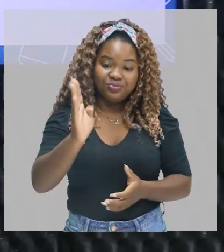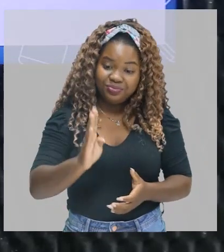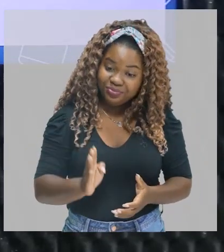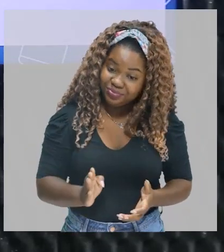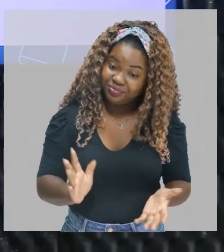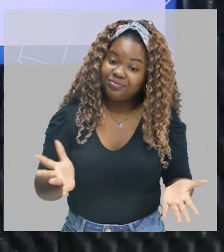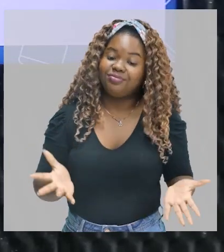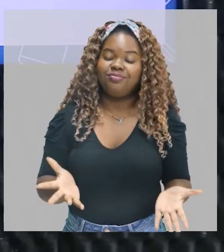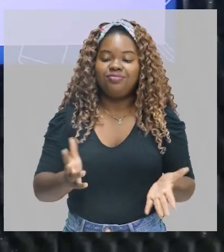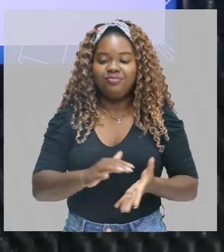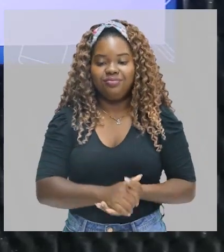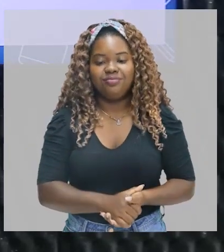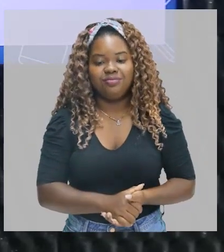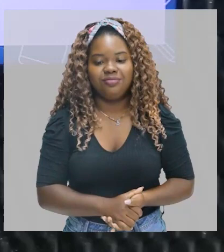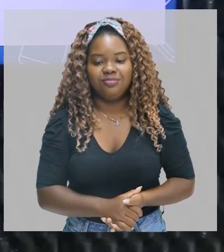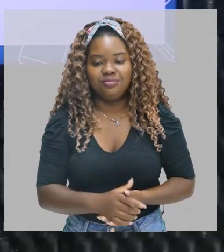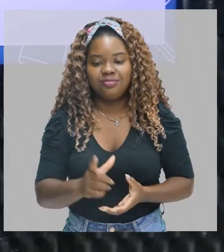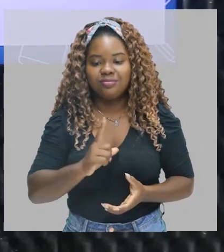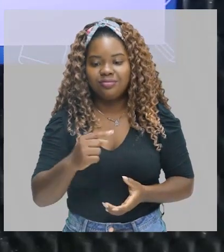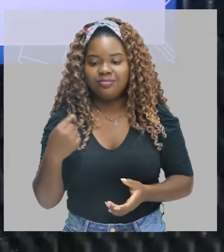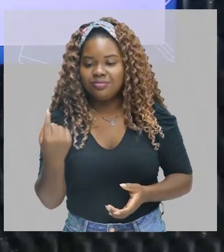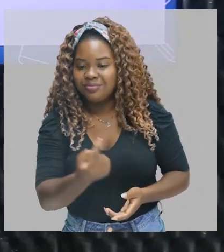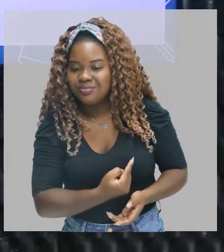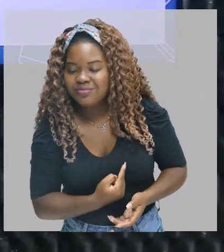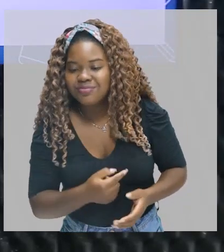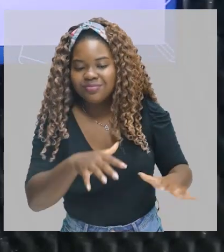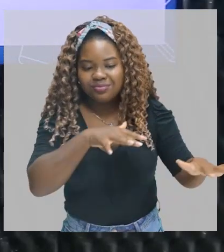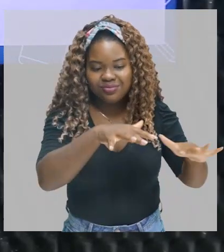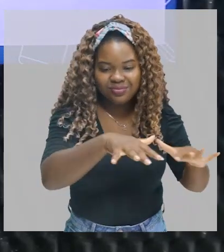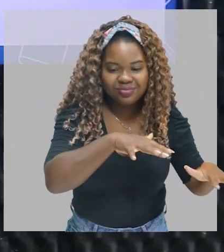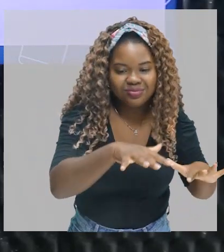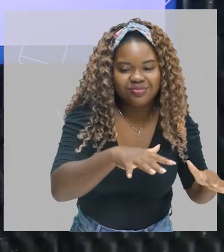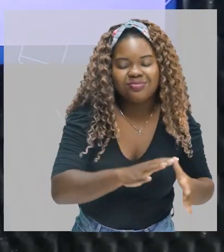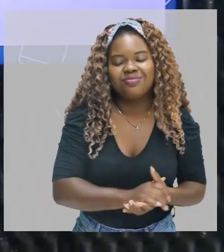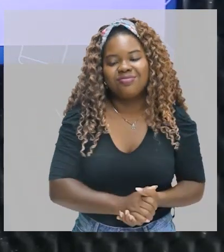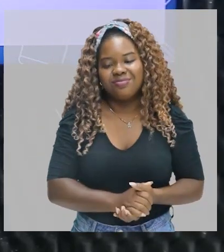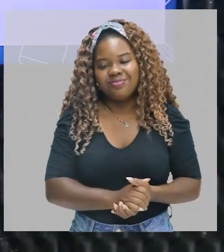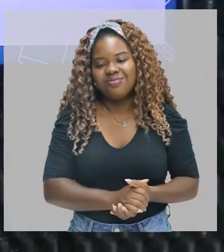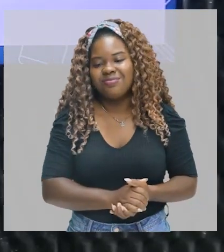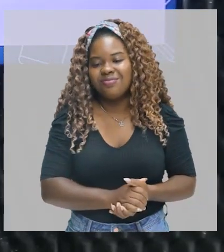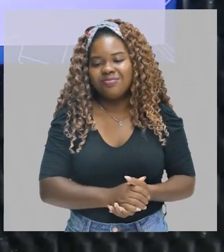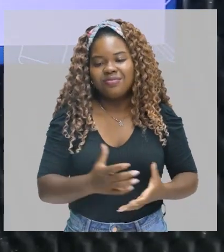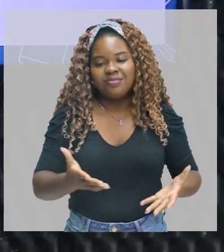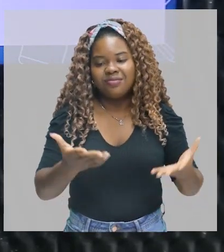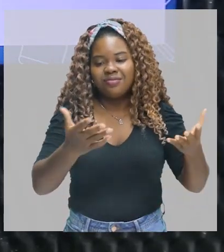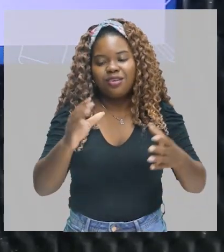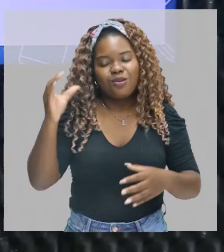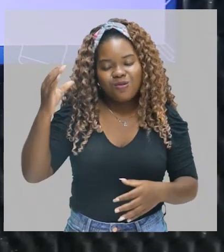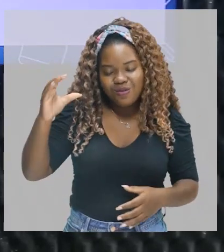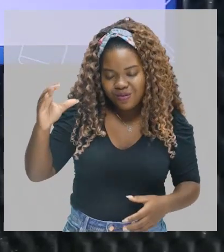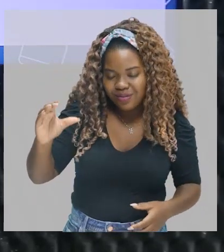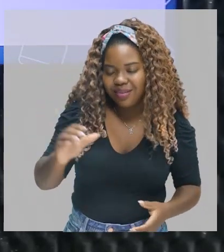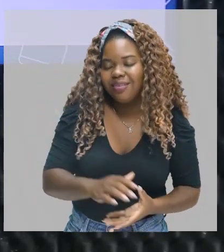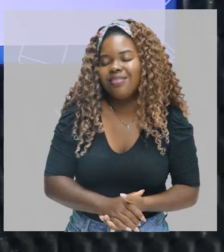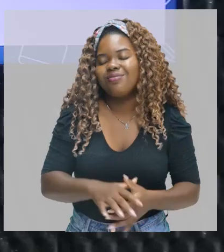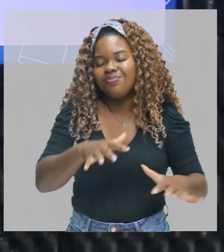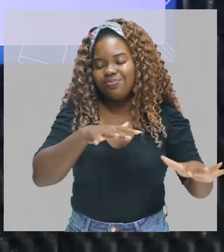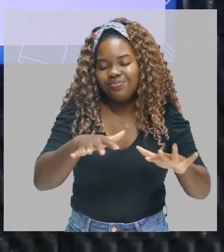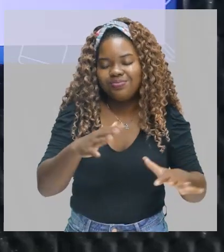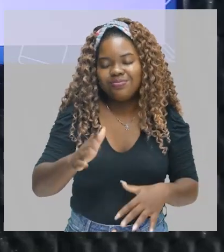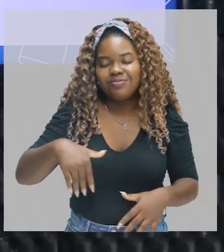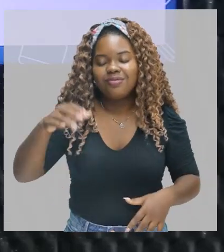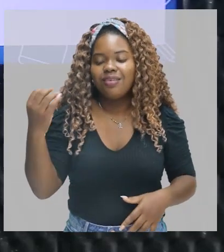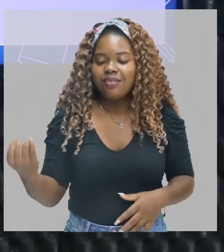Portugal, trazendo para nós, esse movimento trouxe para nós, claro, um enriquecimento cultural e é um dos movimentos mais